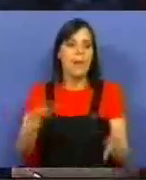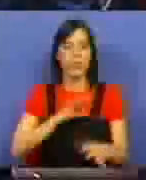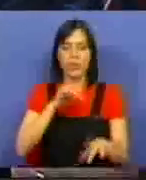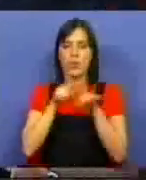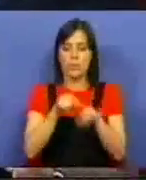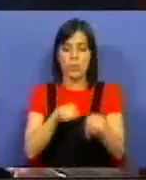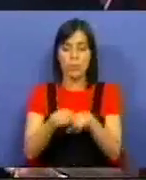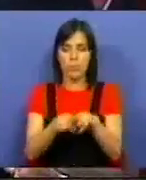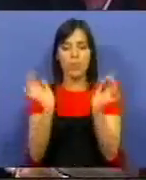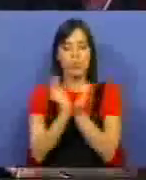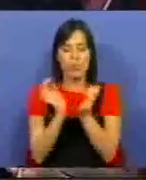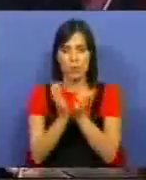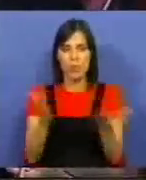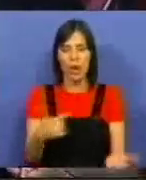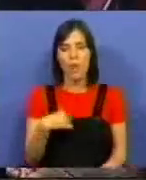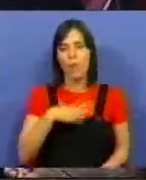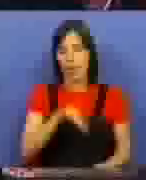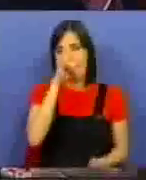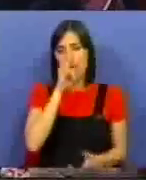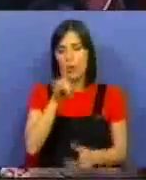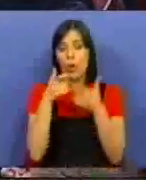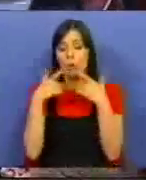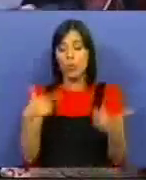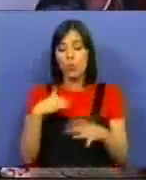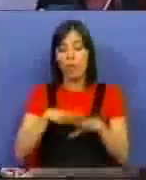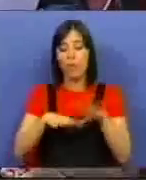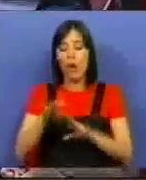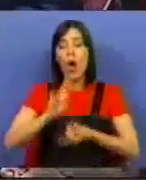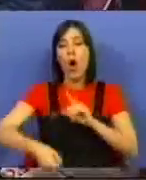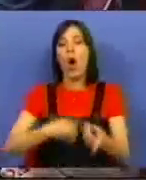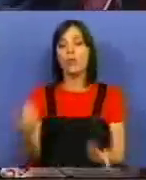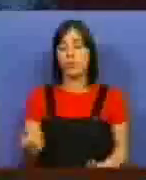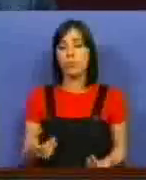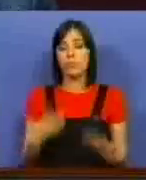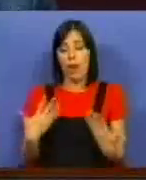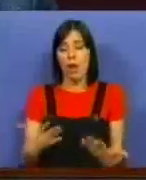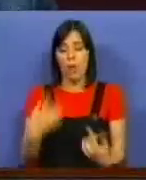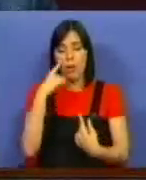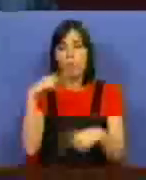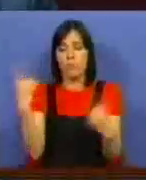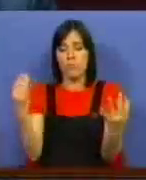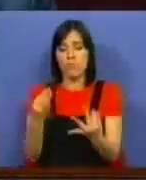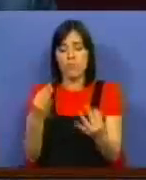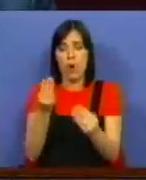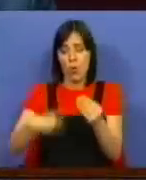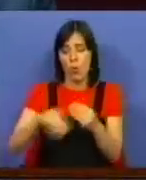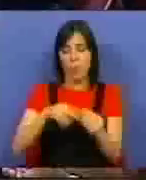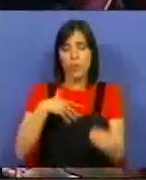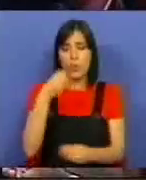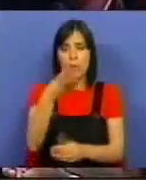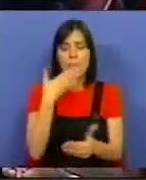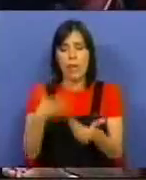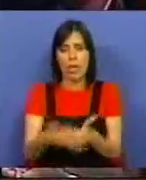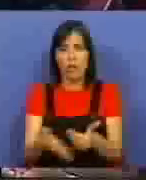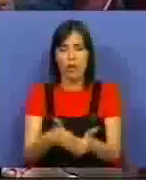Deputado, nas políticas sociais, eu quero recordar-me tudo o que nós já fizemos e que está a ter efeito agora. O complemento solidário para